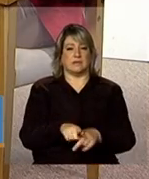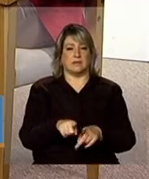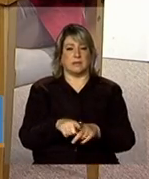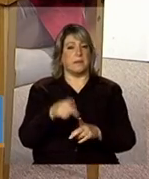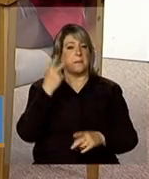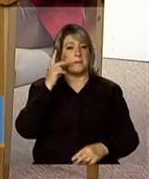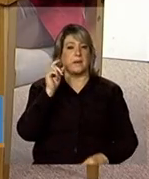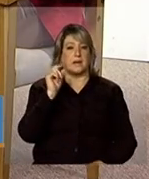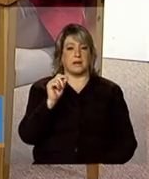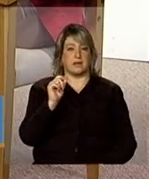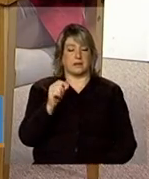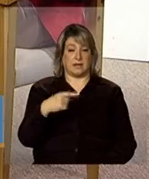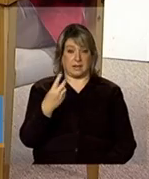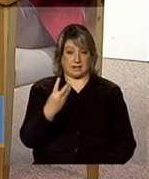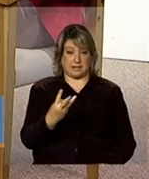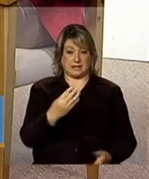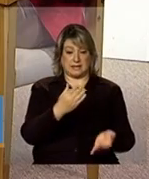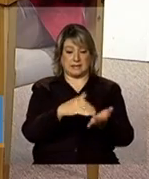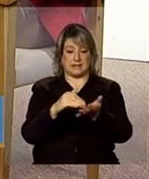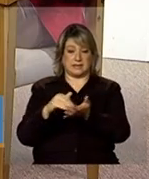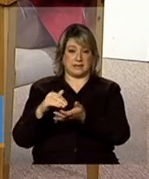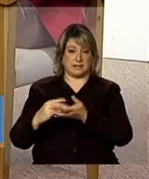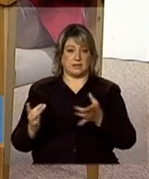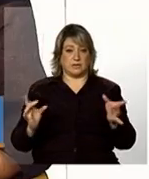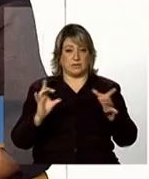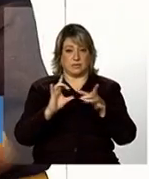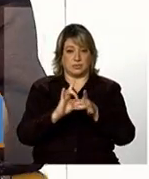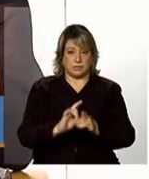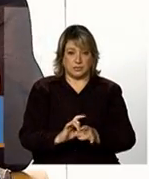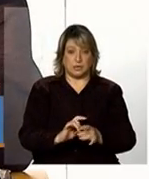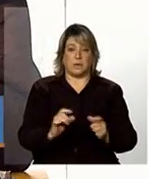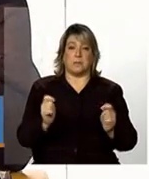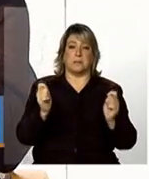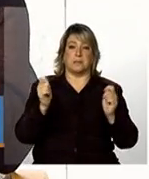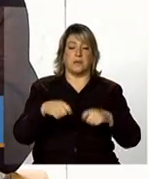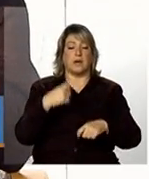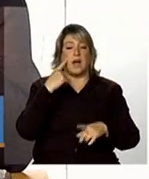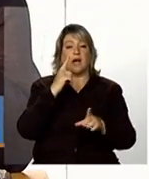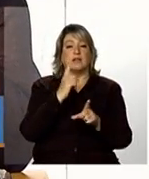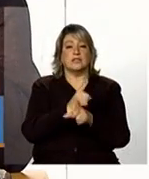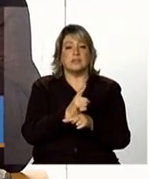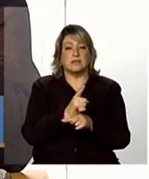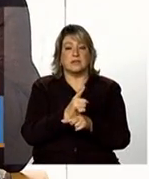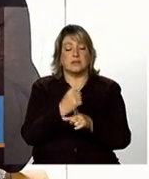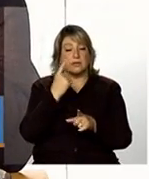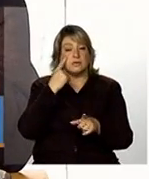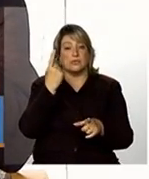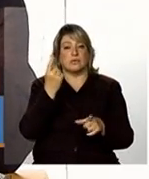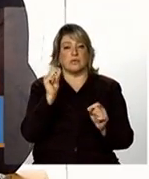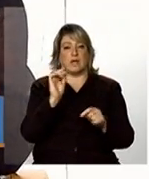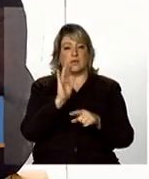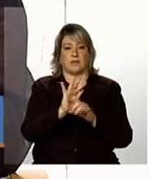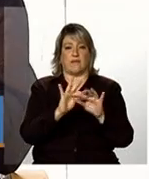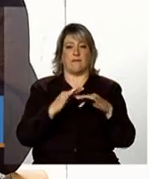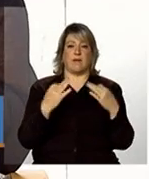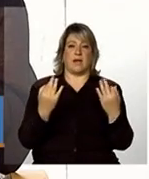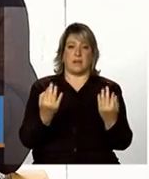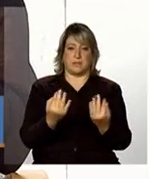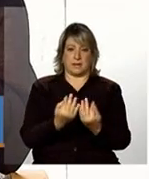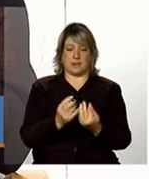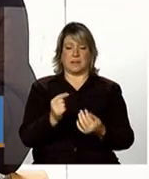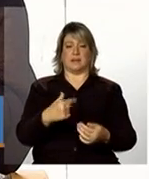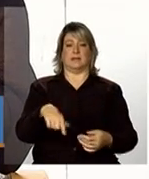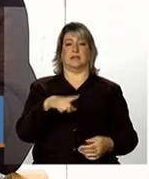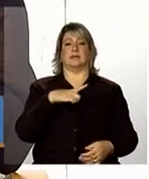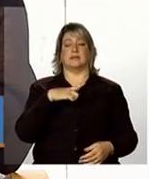as três secretarias em conjunto possam achar soluções para as famílias que estão